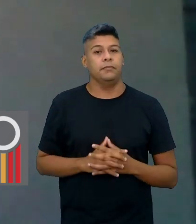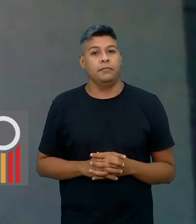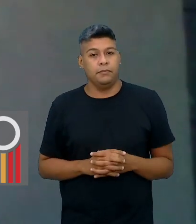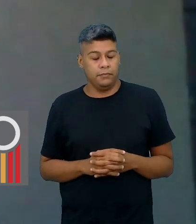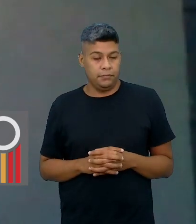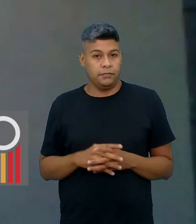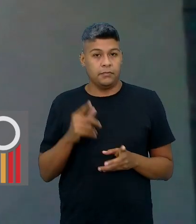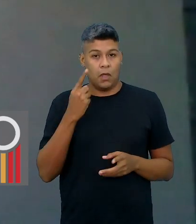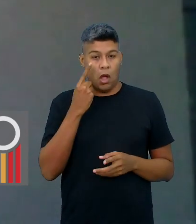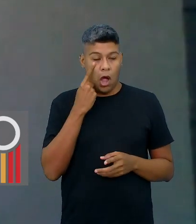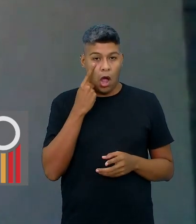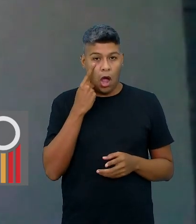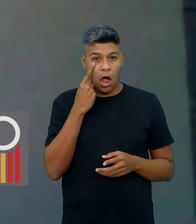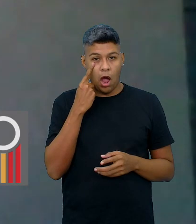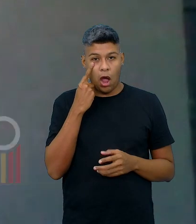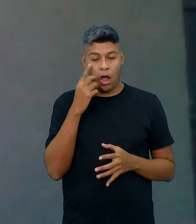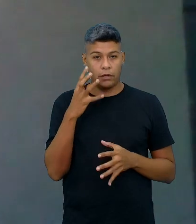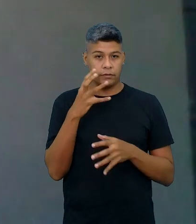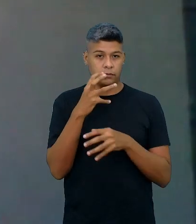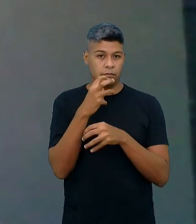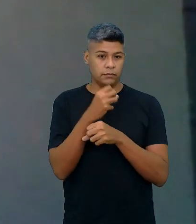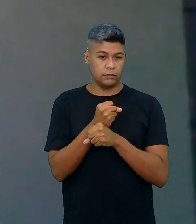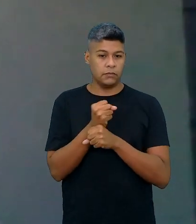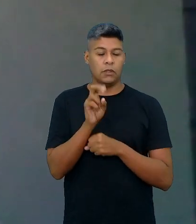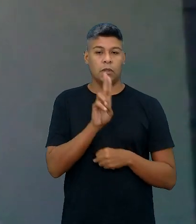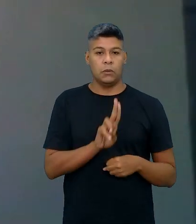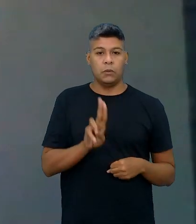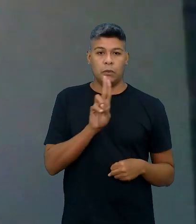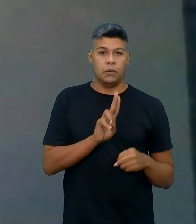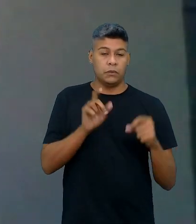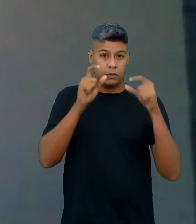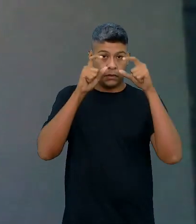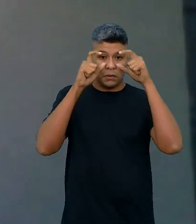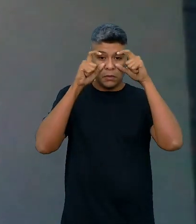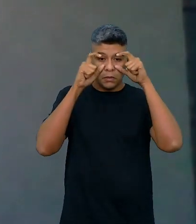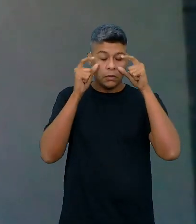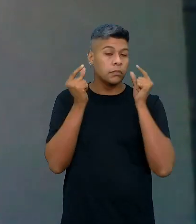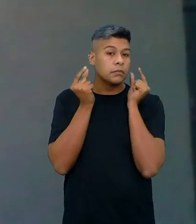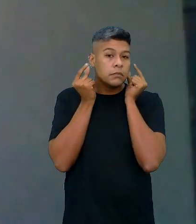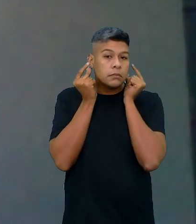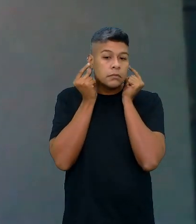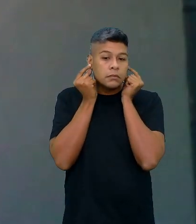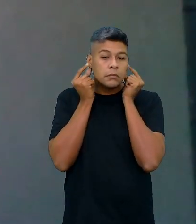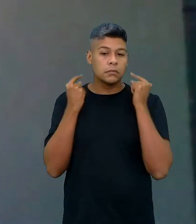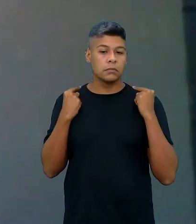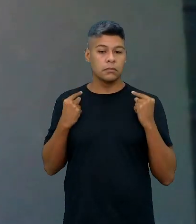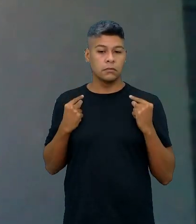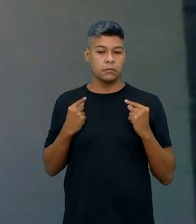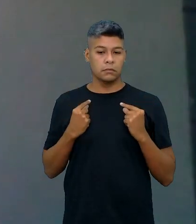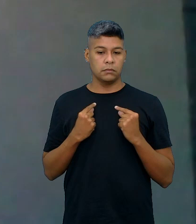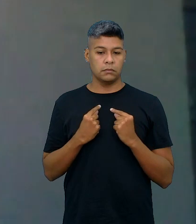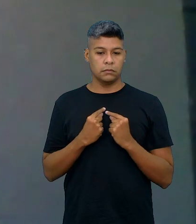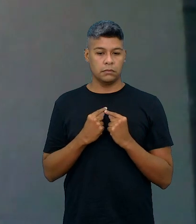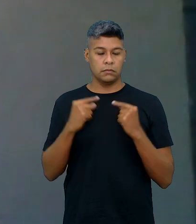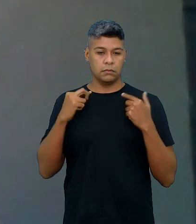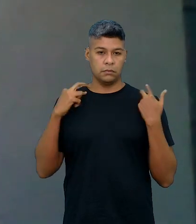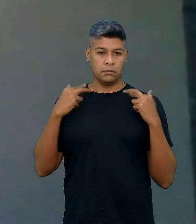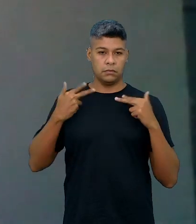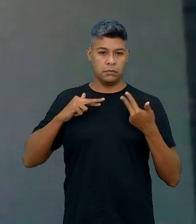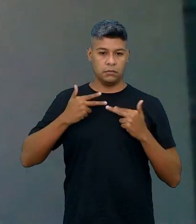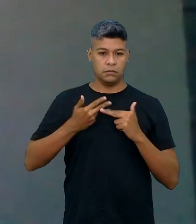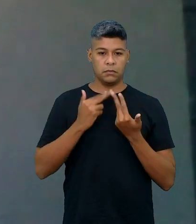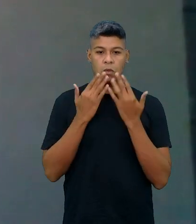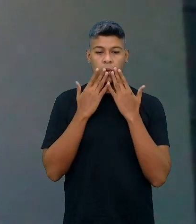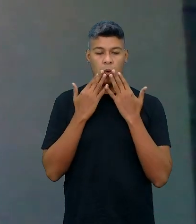olhos castanhos, estou usando óculos, brincos, um colar colorido, fones de